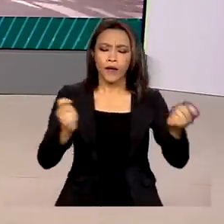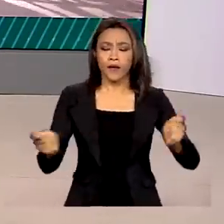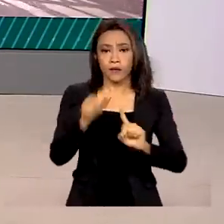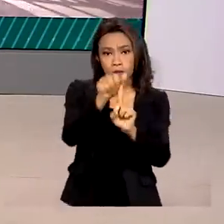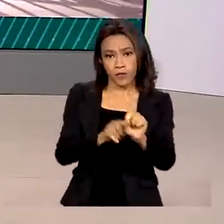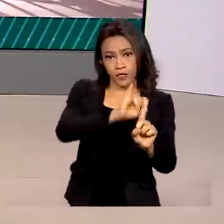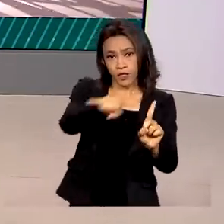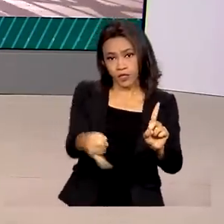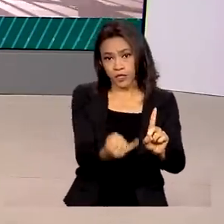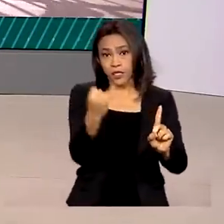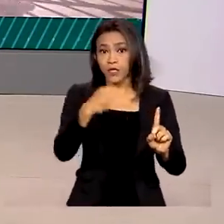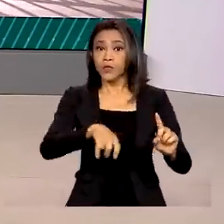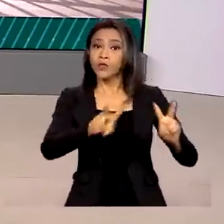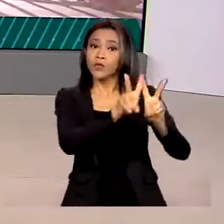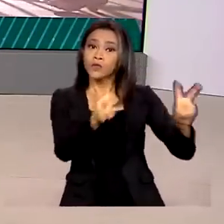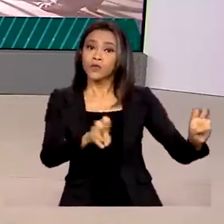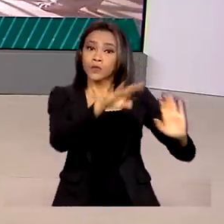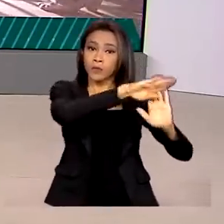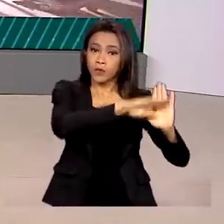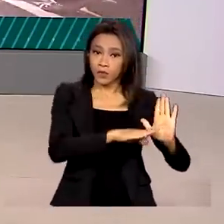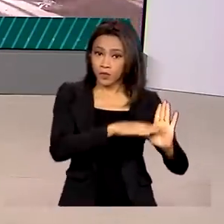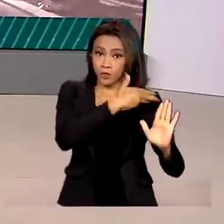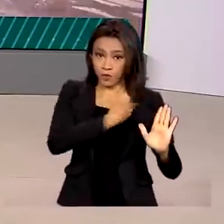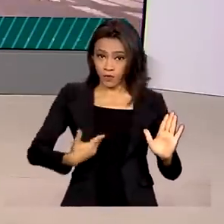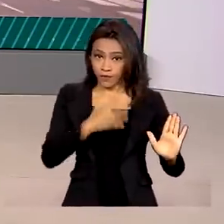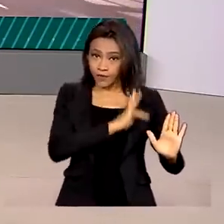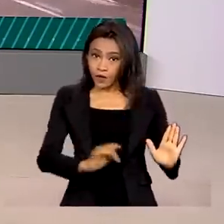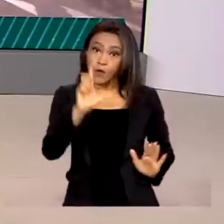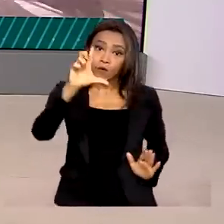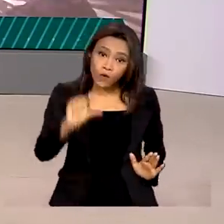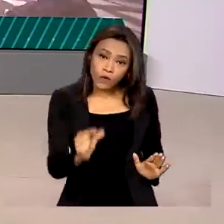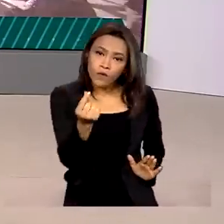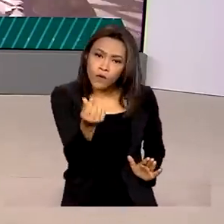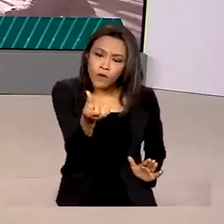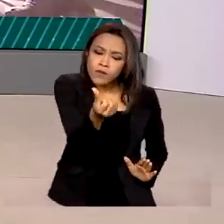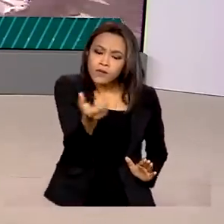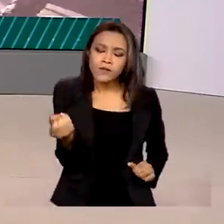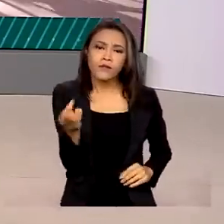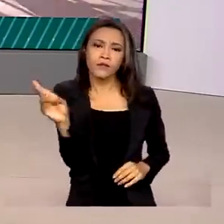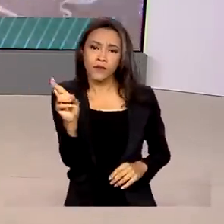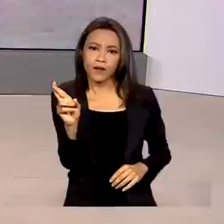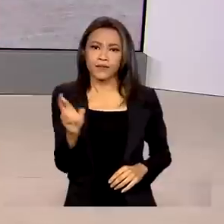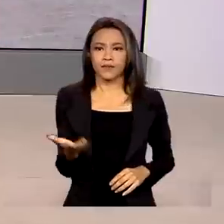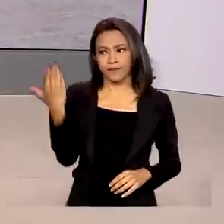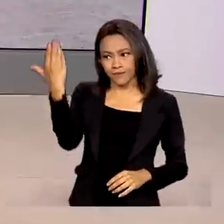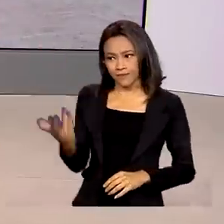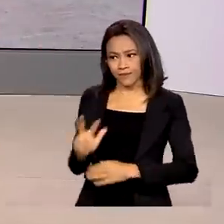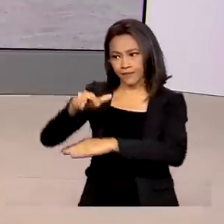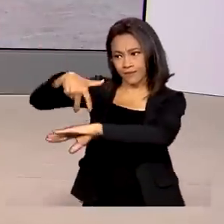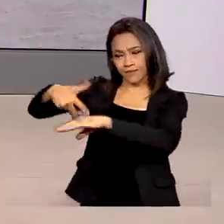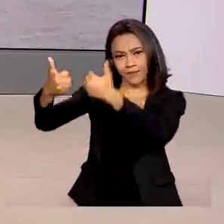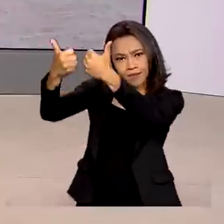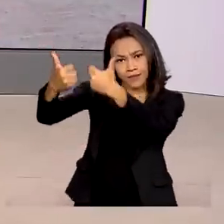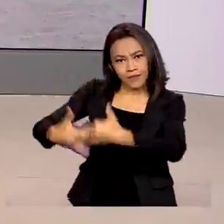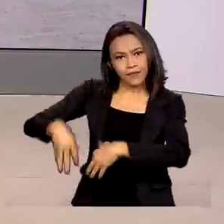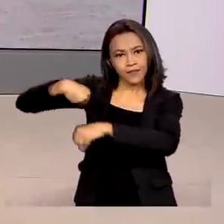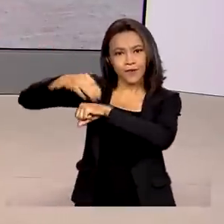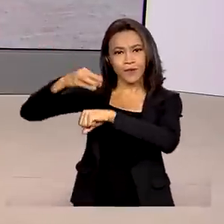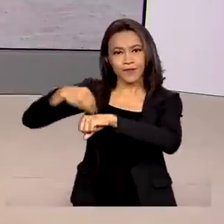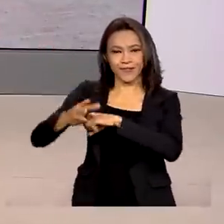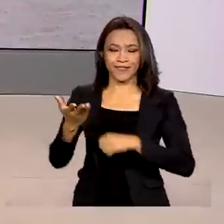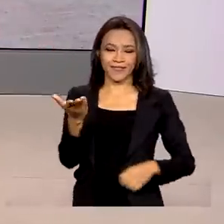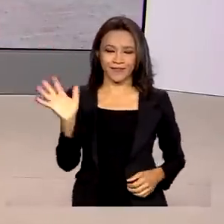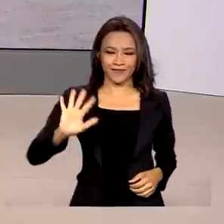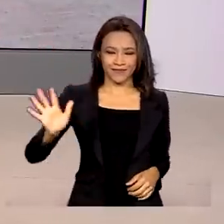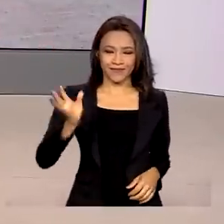do programa de transferência do governo federal. O valor mínimo é de 600 reais. Glauco de Queiroz traz ao vivo as informações para a gente. Oi,